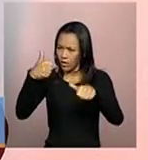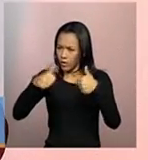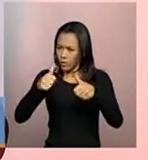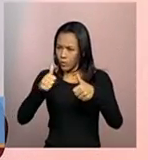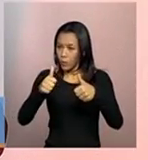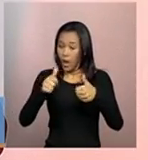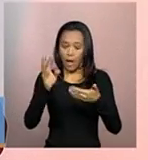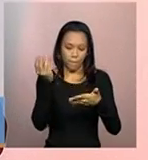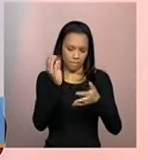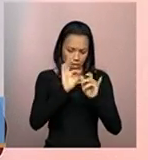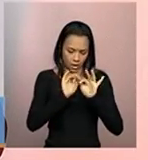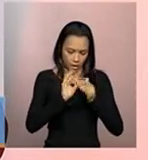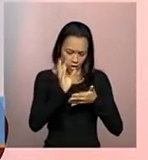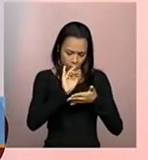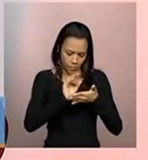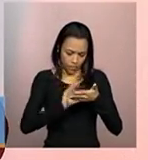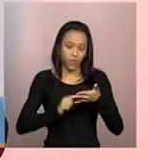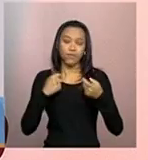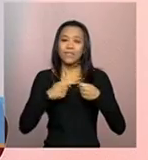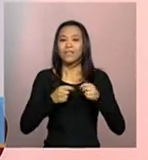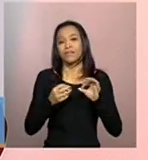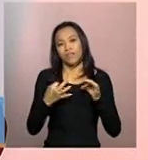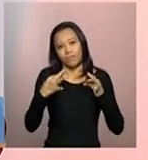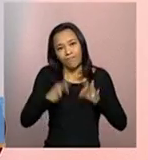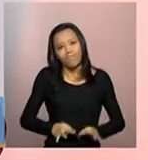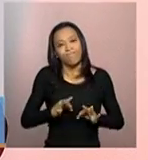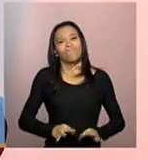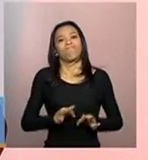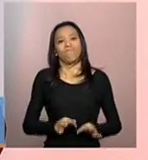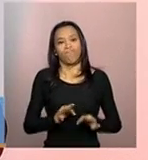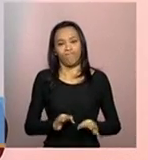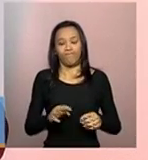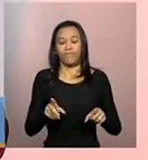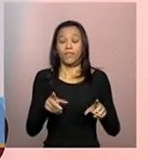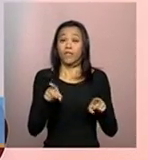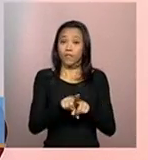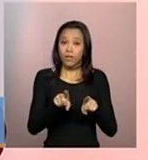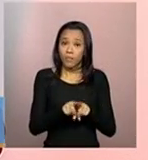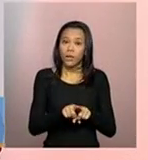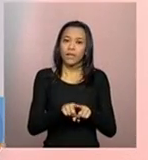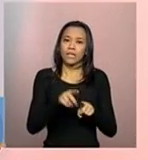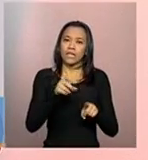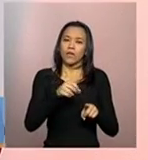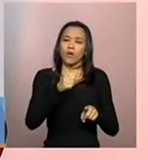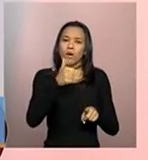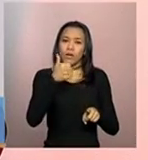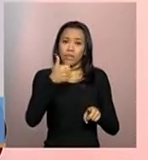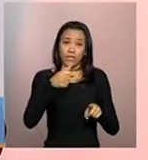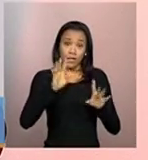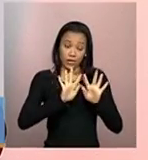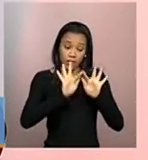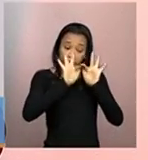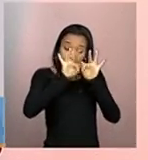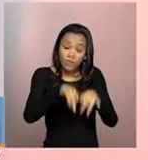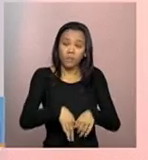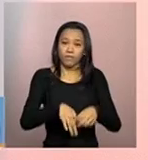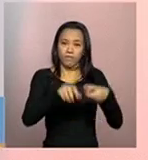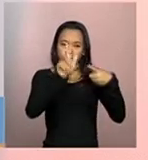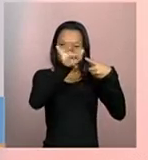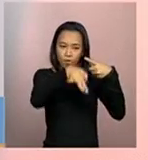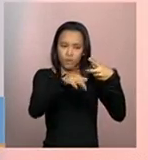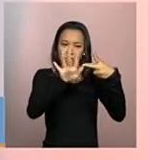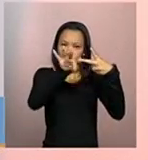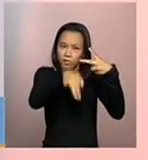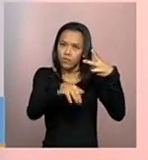Se ele tiver sido duplicado, insira esse parecer mais de uma vez, até que o seu cadastro venha e finalize esse cadastro, até que ele